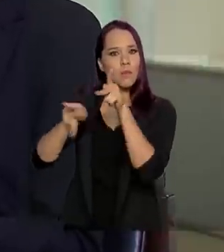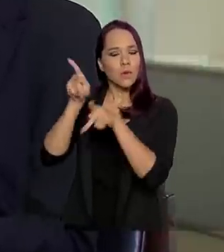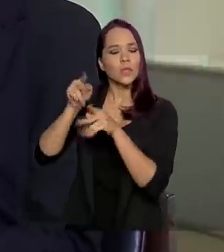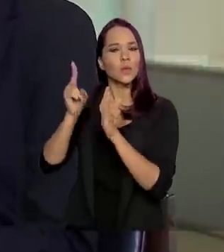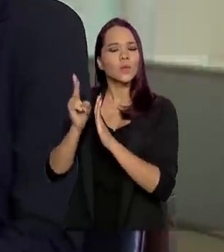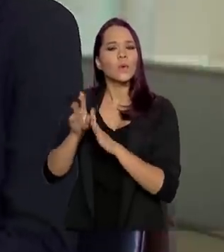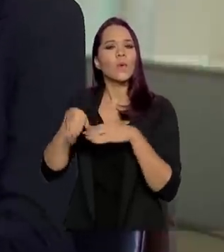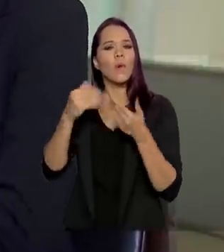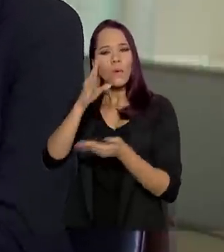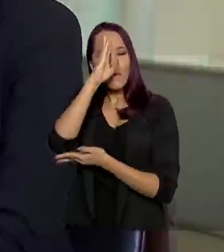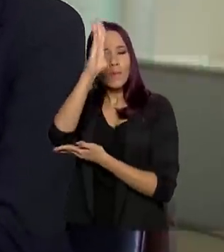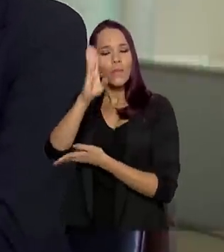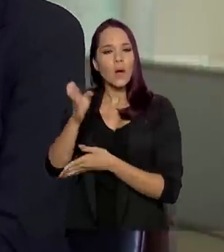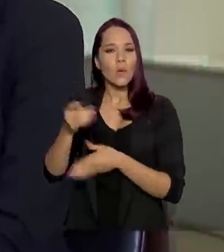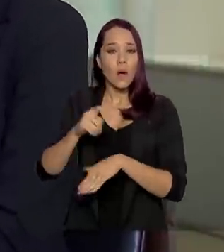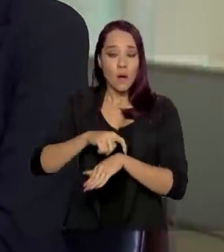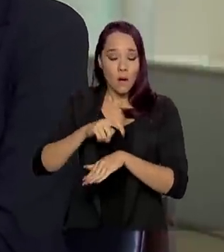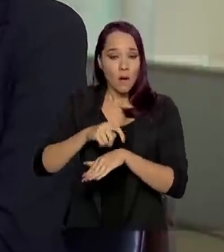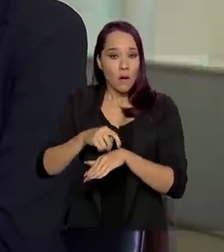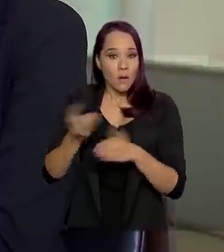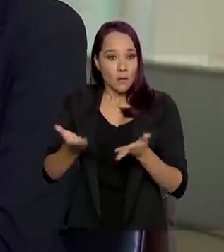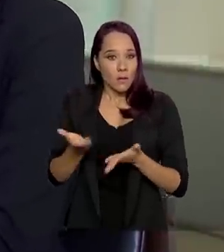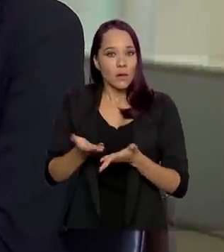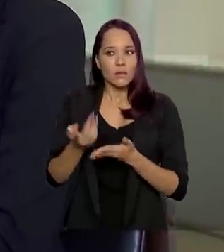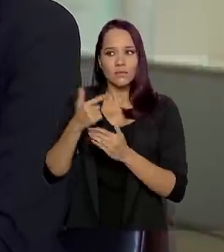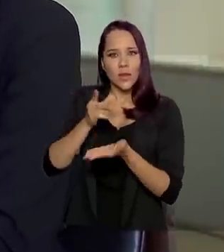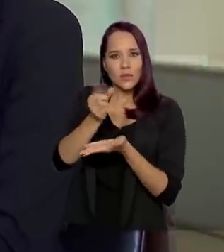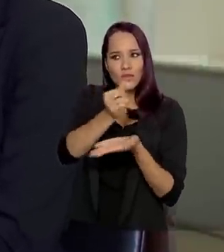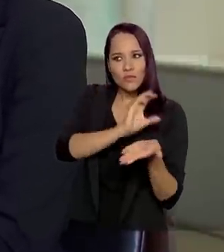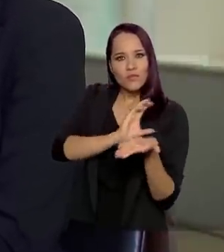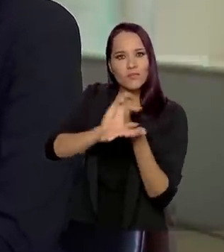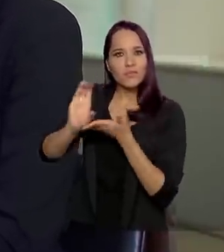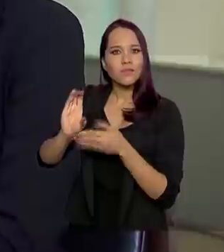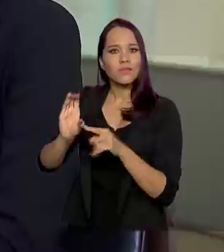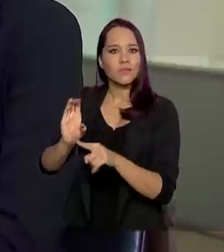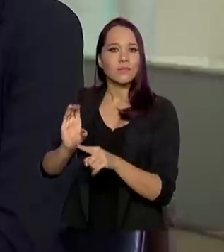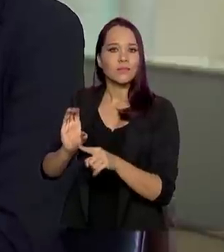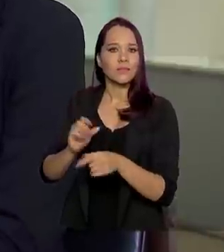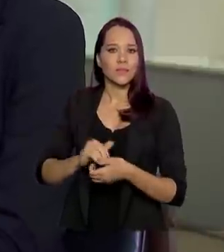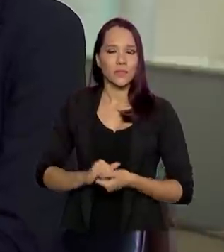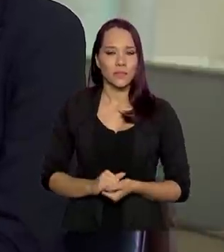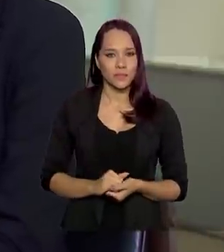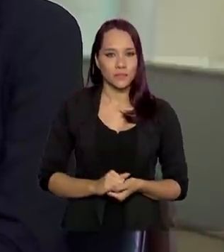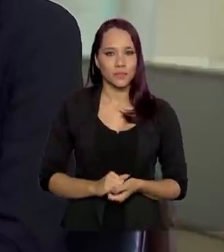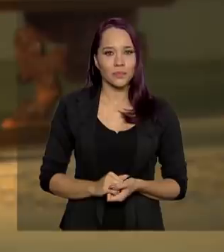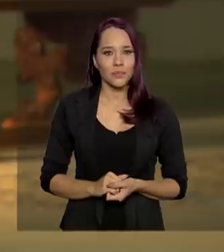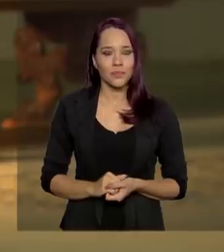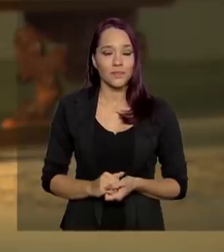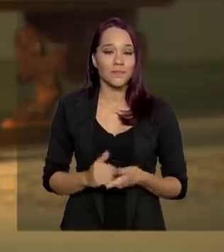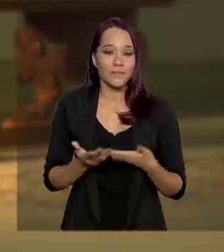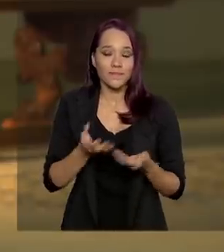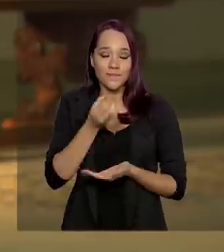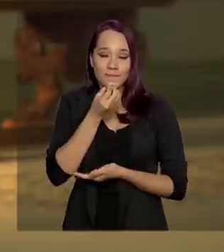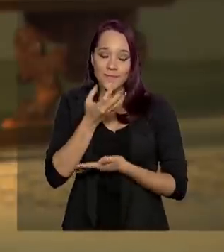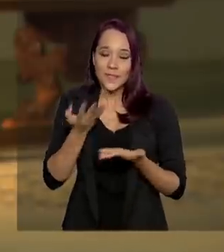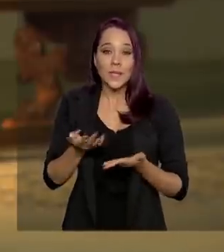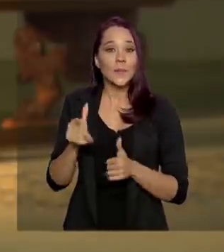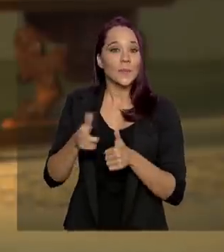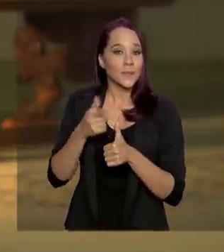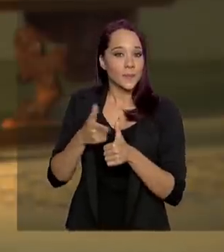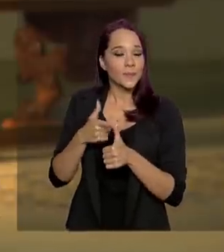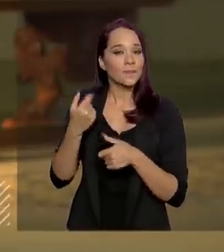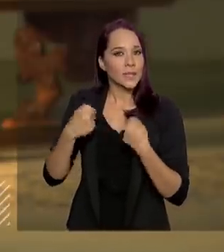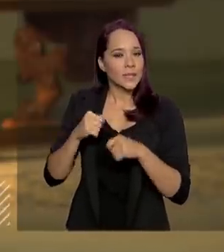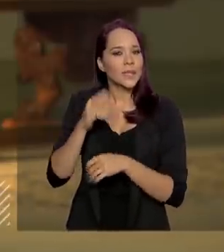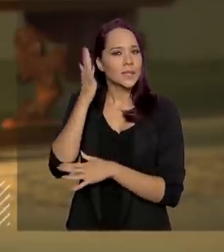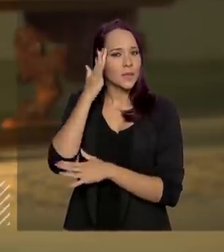quais são as prioridades nesse momento para a aplicação dessa verba, desses recursos? Bom, a primeira coisa que a gente